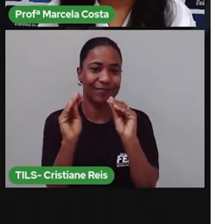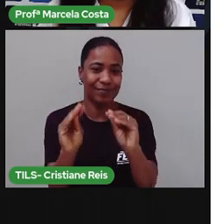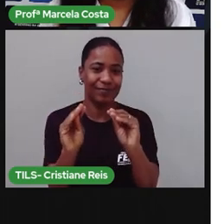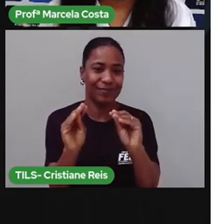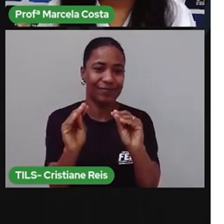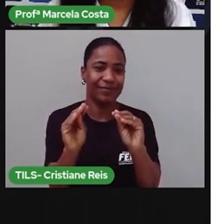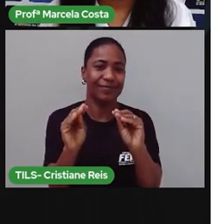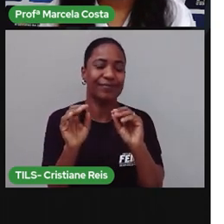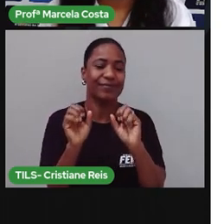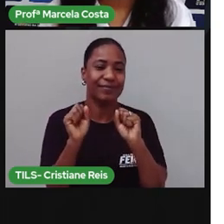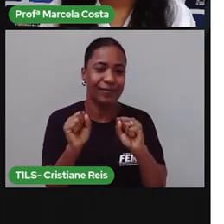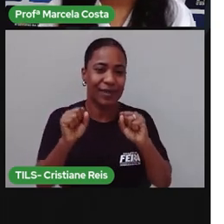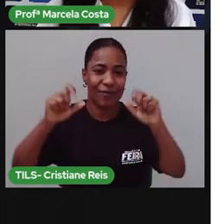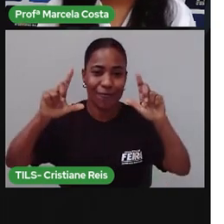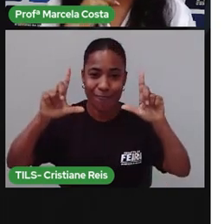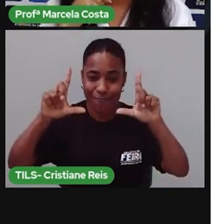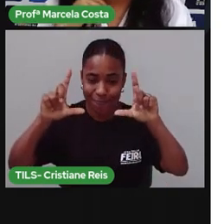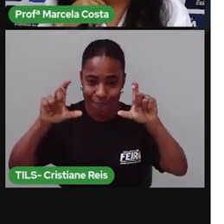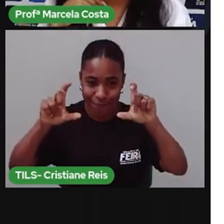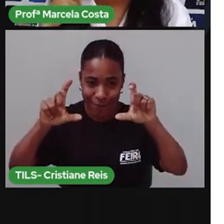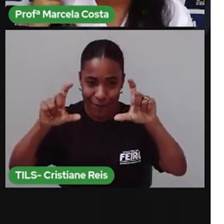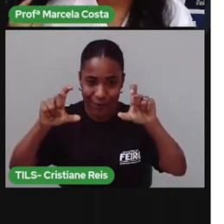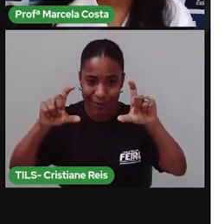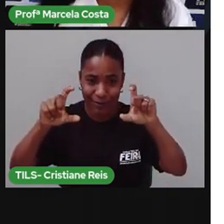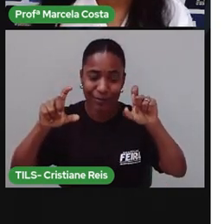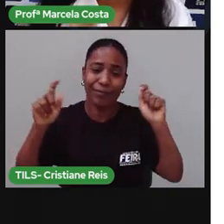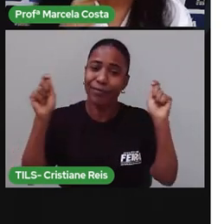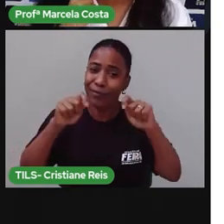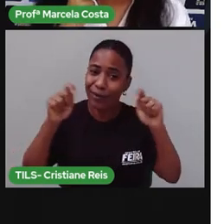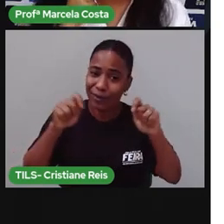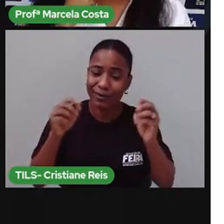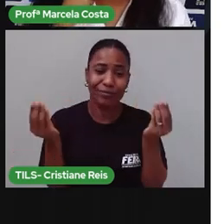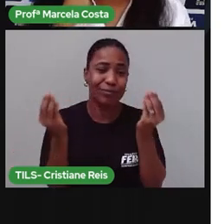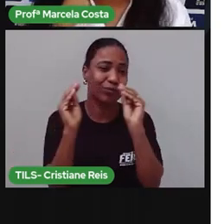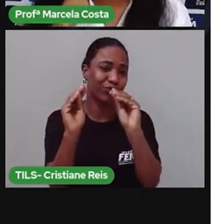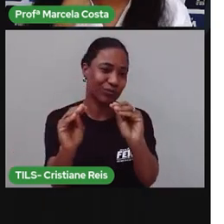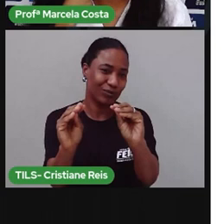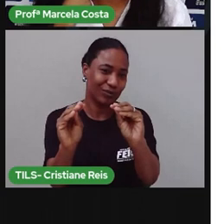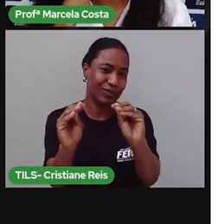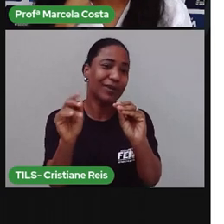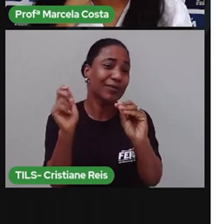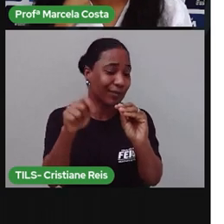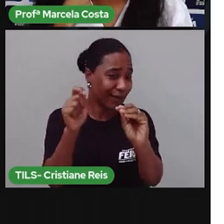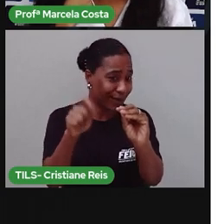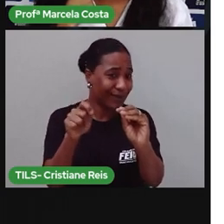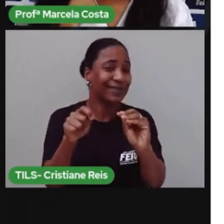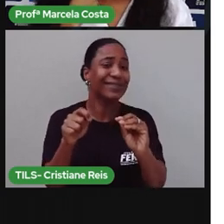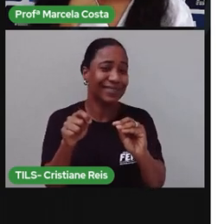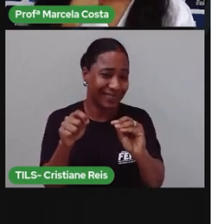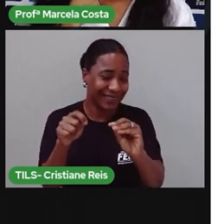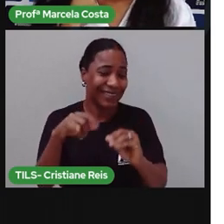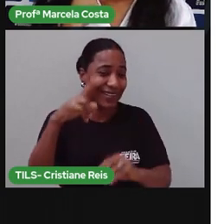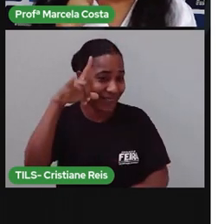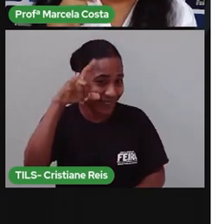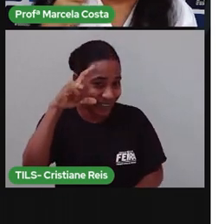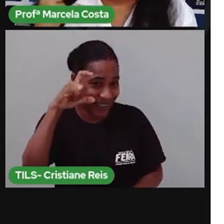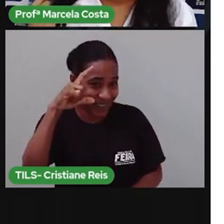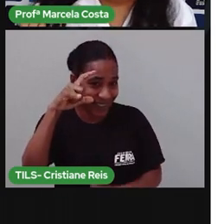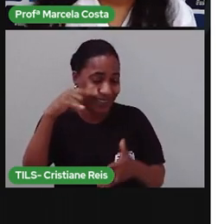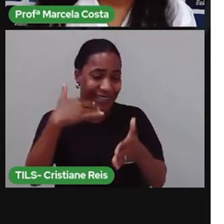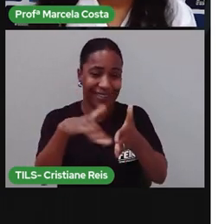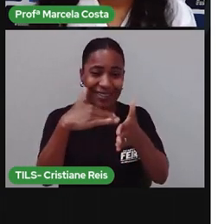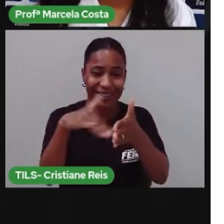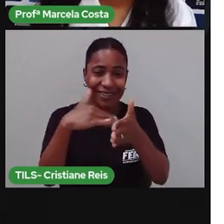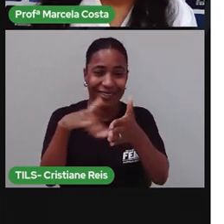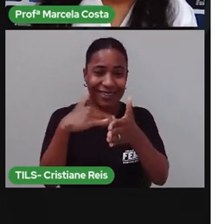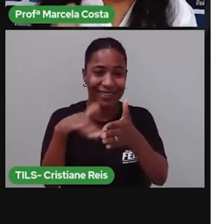fazer a foto da sua tabela. E compartilhar nas redes sociais. Marcando o Instagram da Seduc. Tá? E aí você